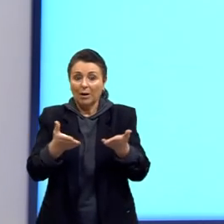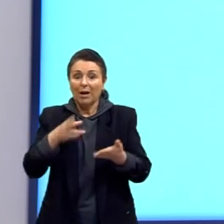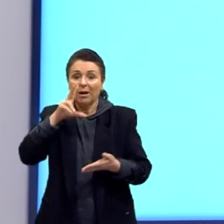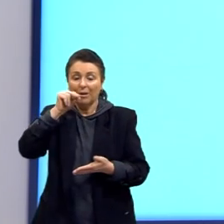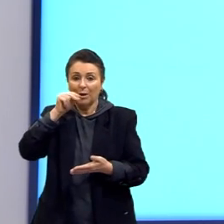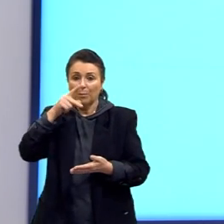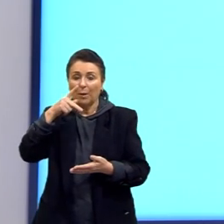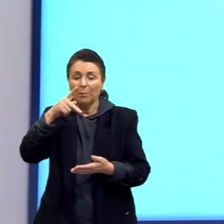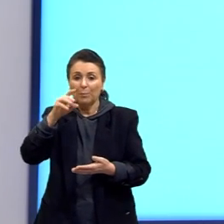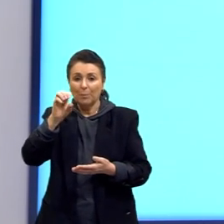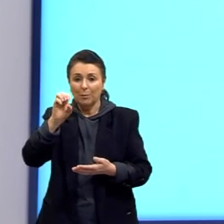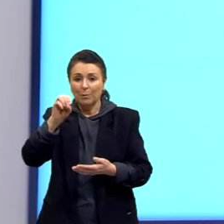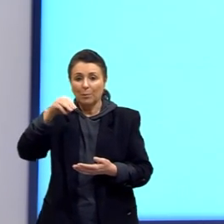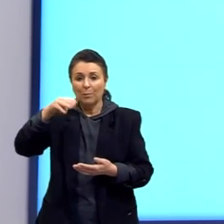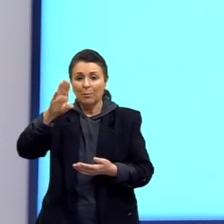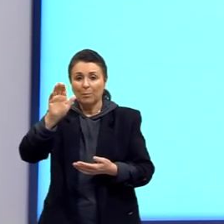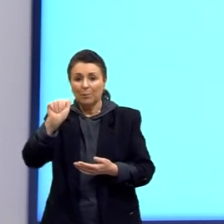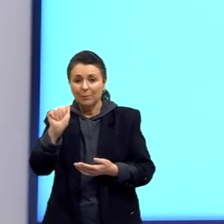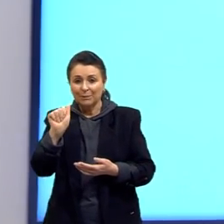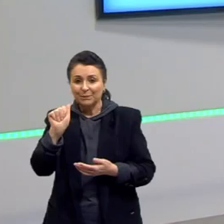cóndor, que é uma ave rapinante.